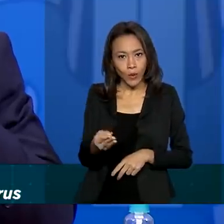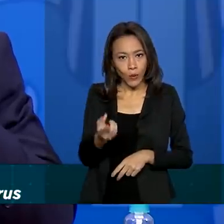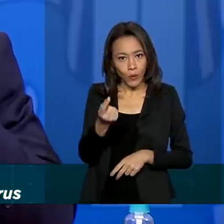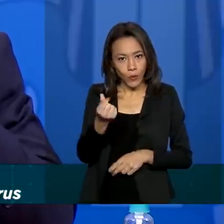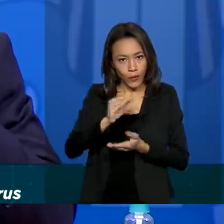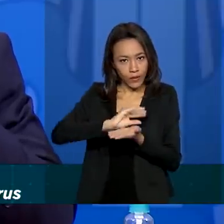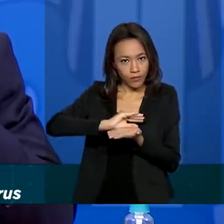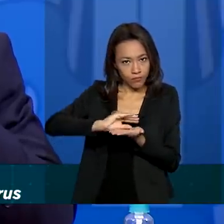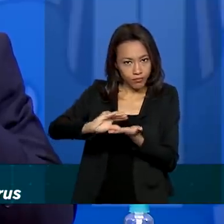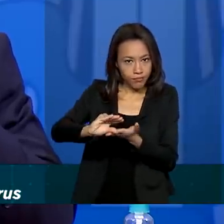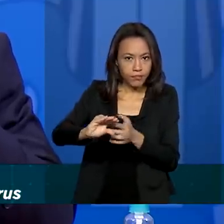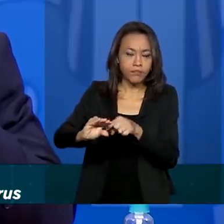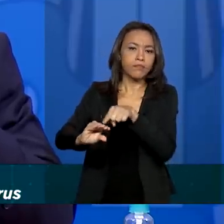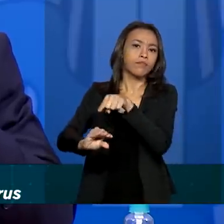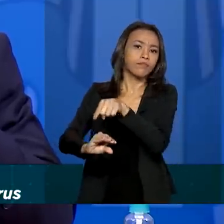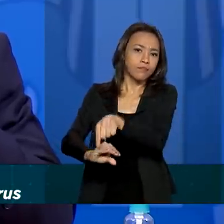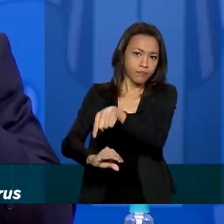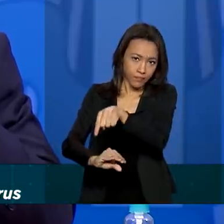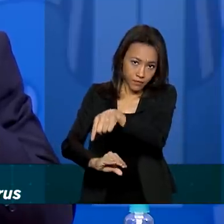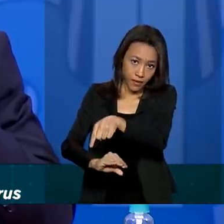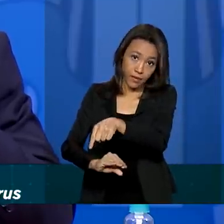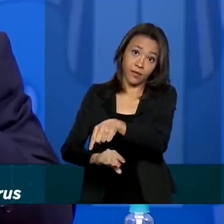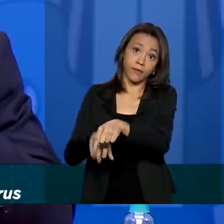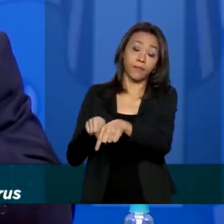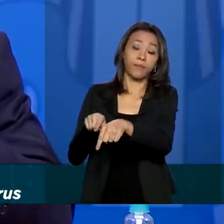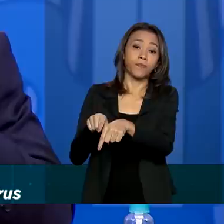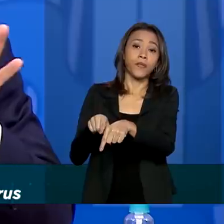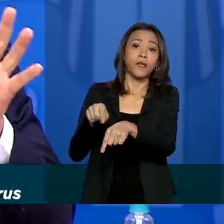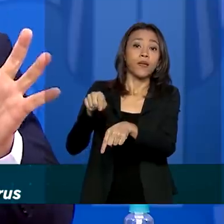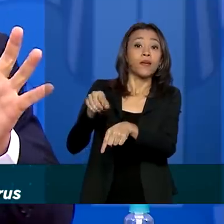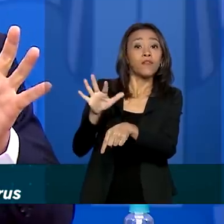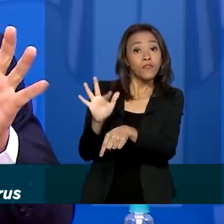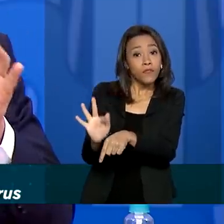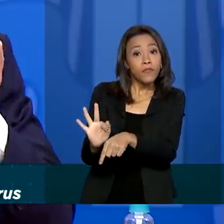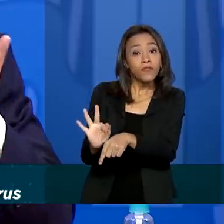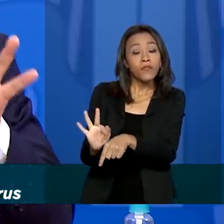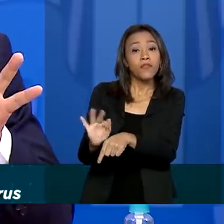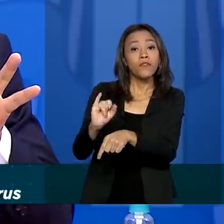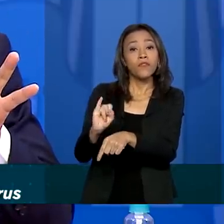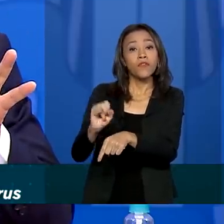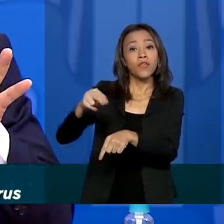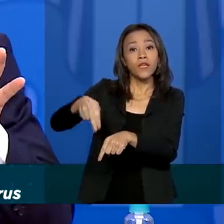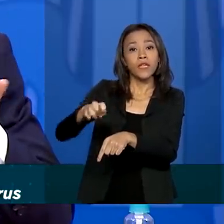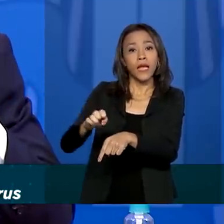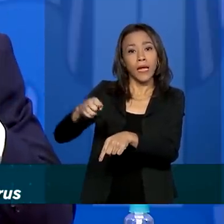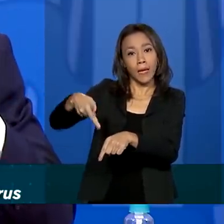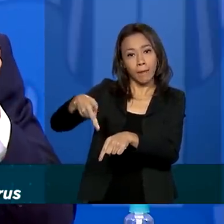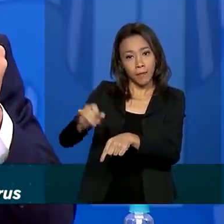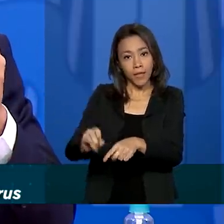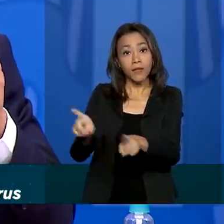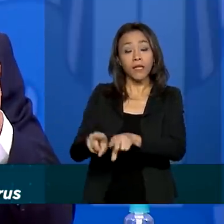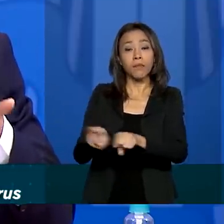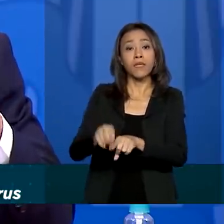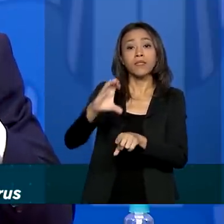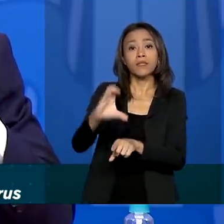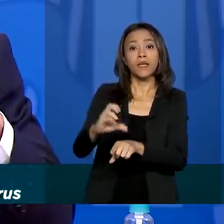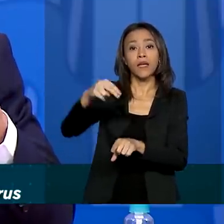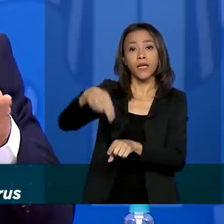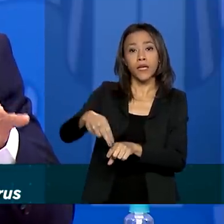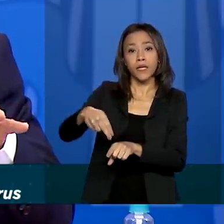Nacional de Desenvolvimento Científico e Tecnológico através da FINEP e do CNPq para trabalhar nessas áreas e outras